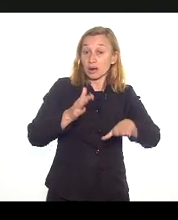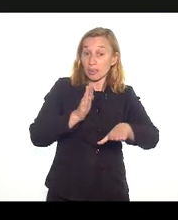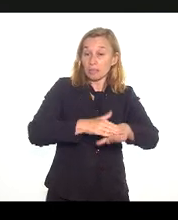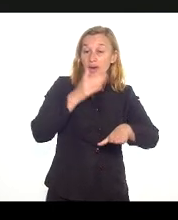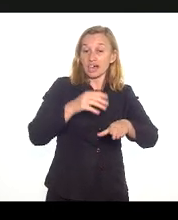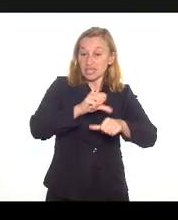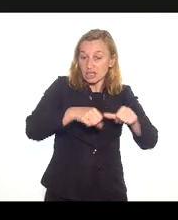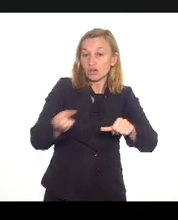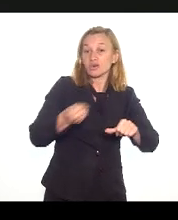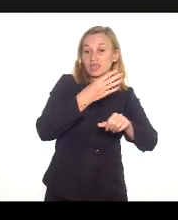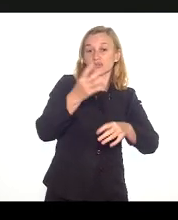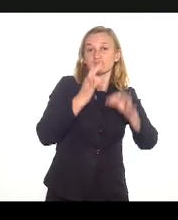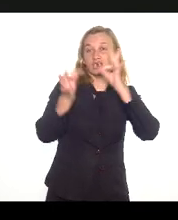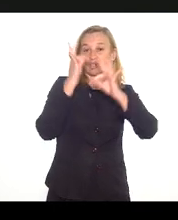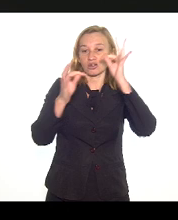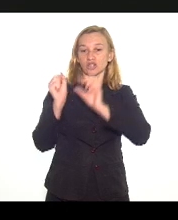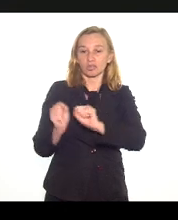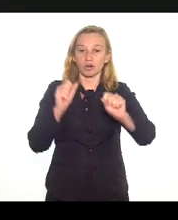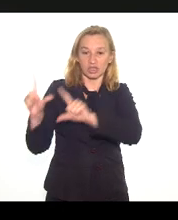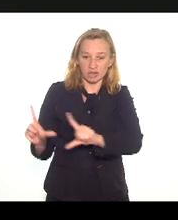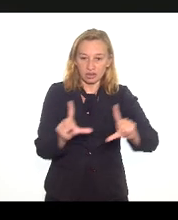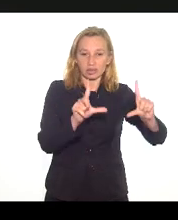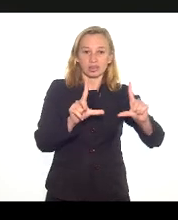inovação tecnológica. Pode ir, agora.